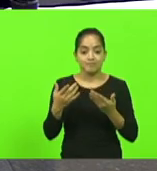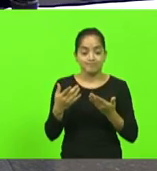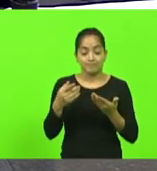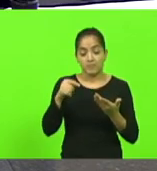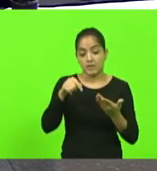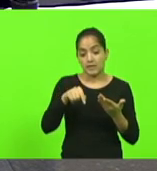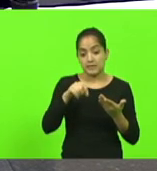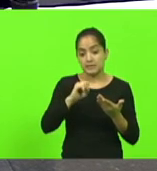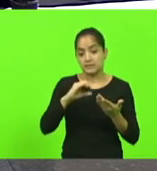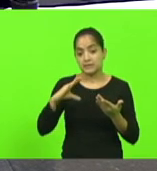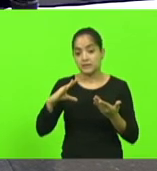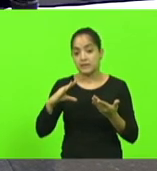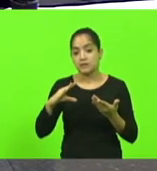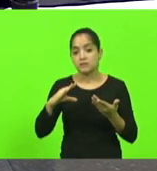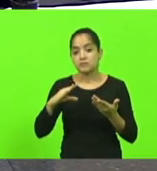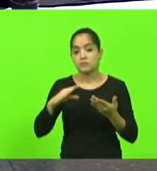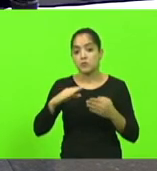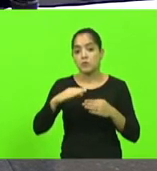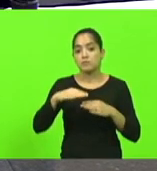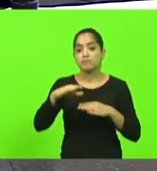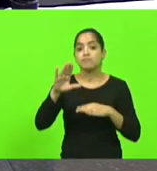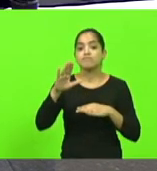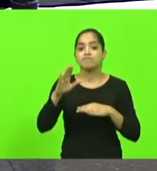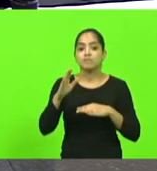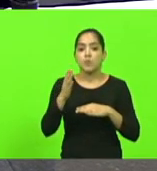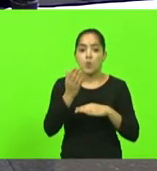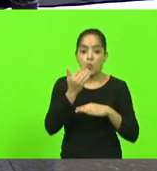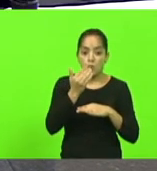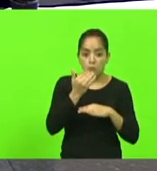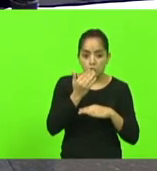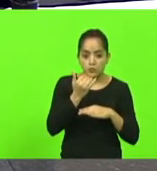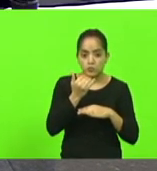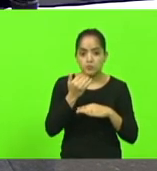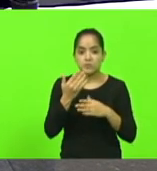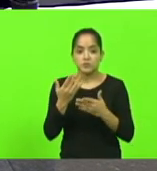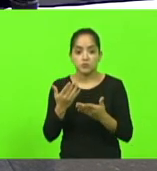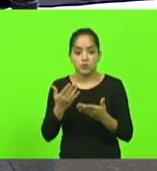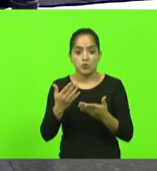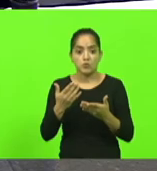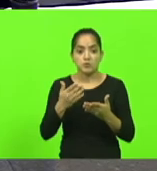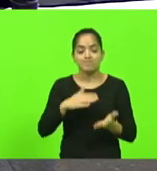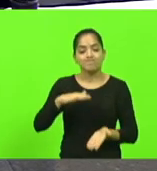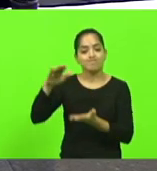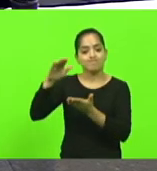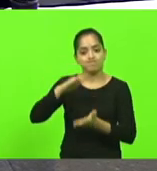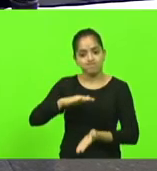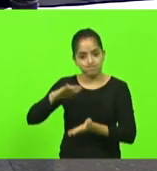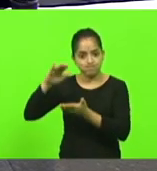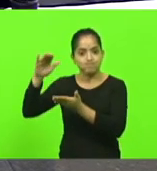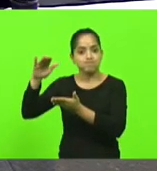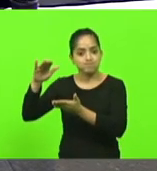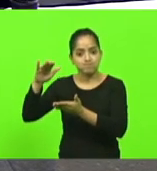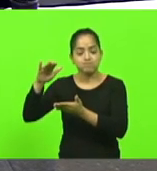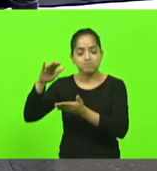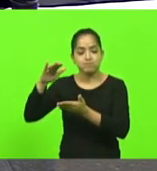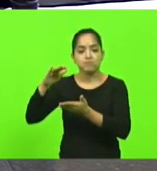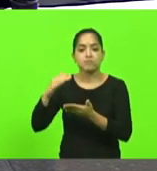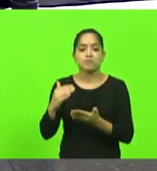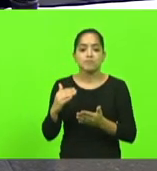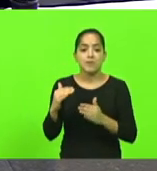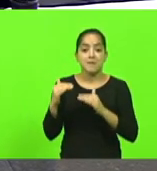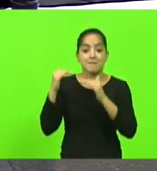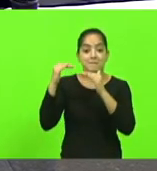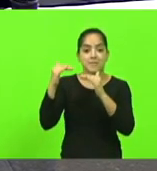um dos maiores consumidores de milho do país somos o maior importador de milho do país essa